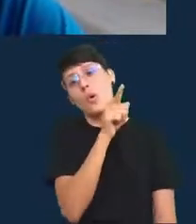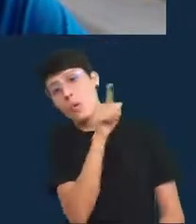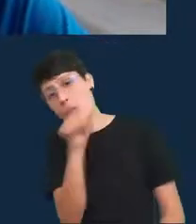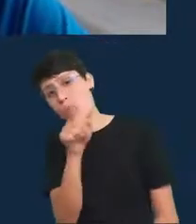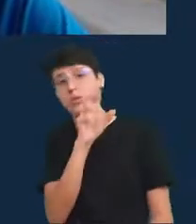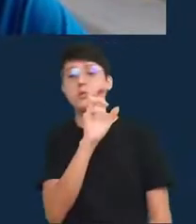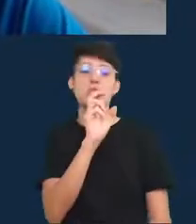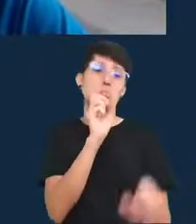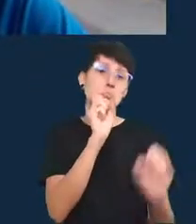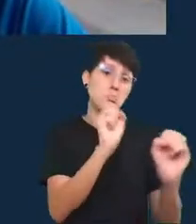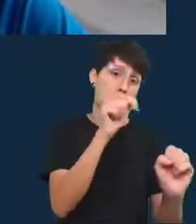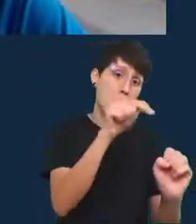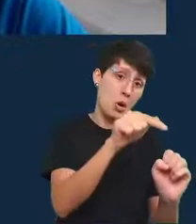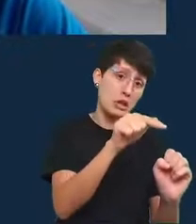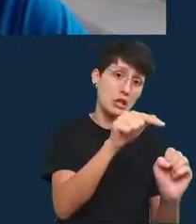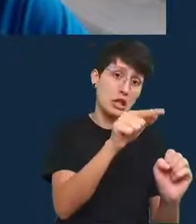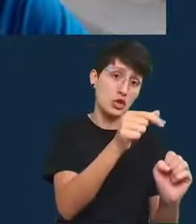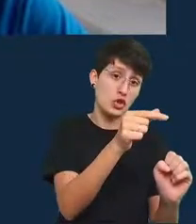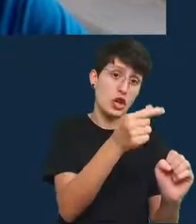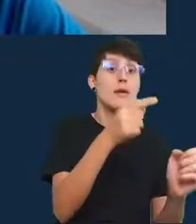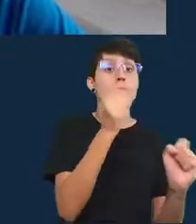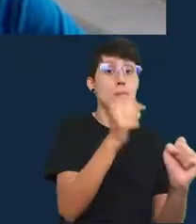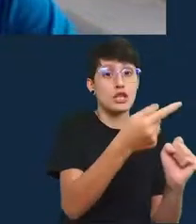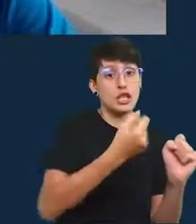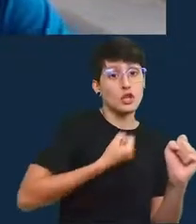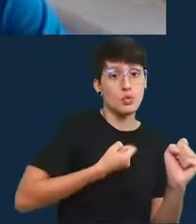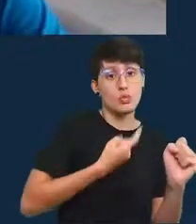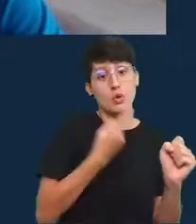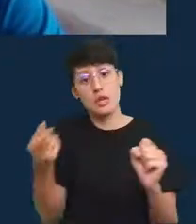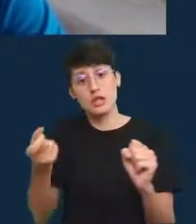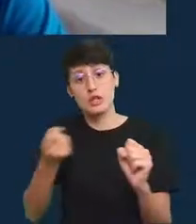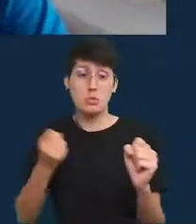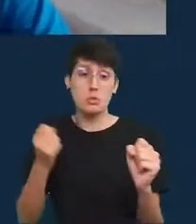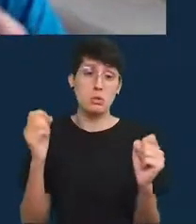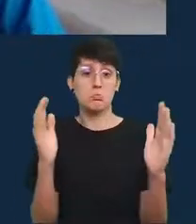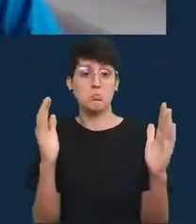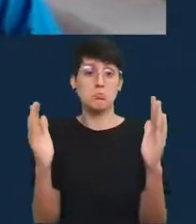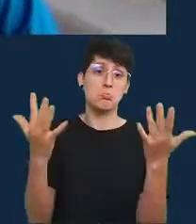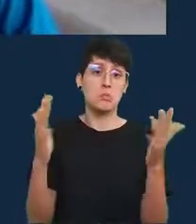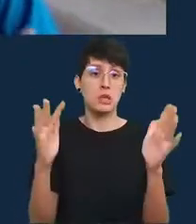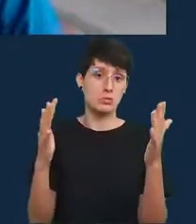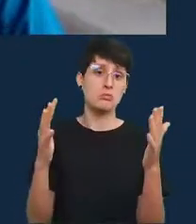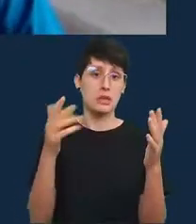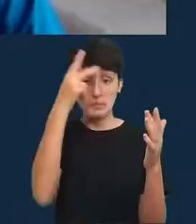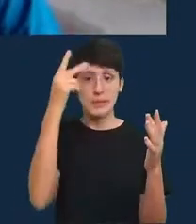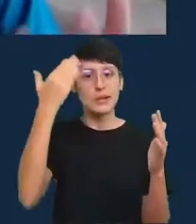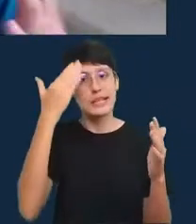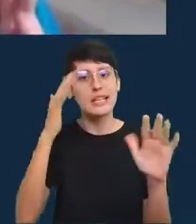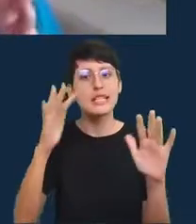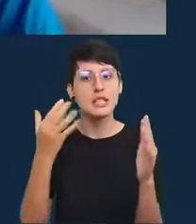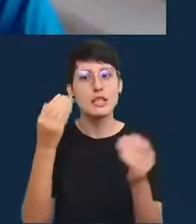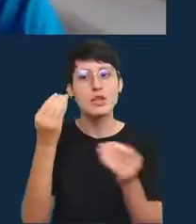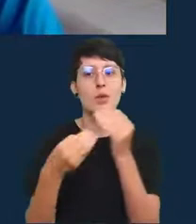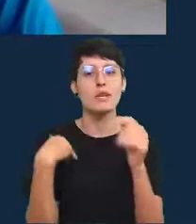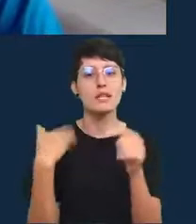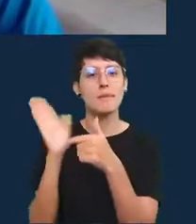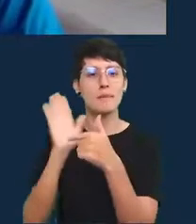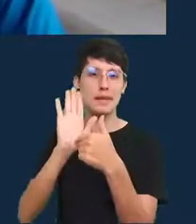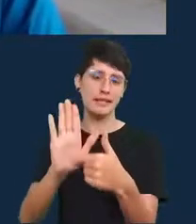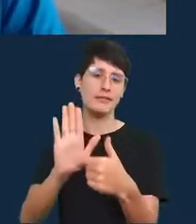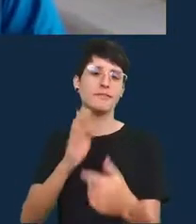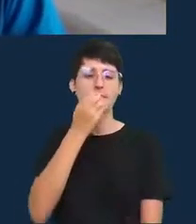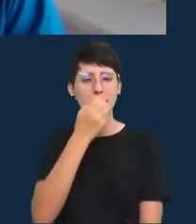pode estar entre esse valor e esse valor é isso que a gente faz com que as pessoas entendam e é assim que nós apresentamos foi muito